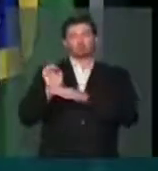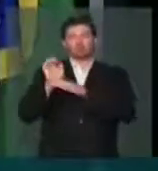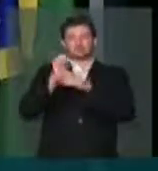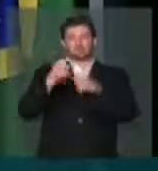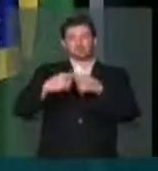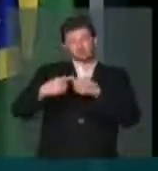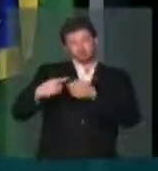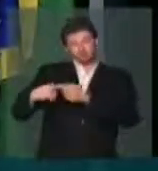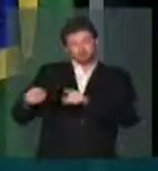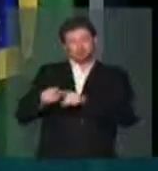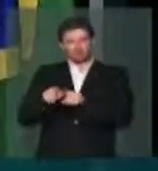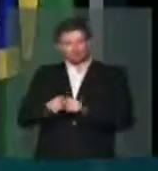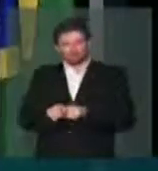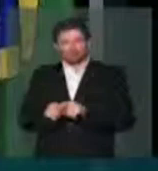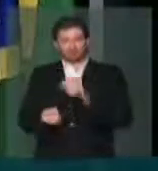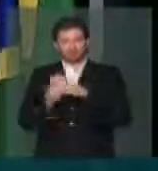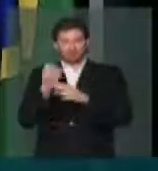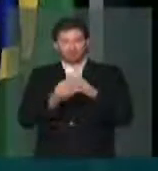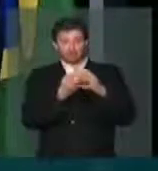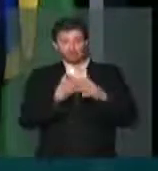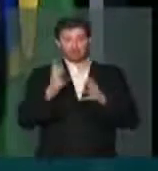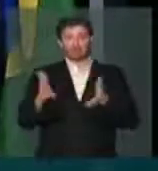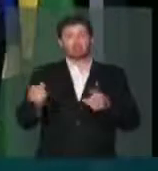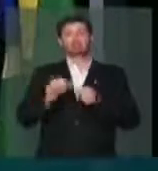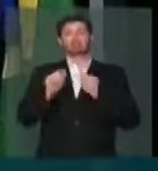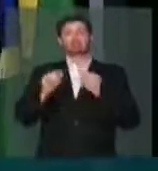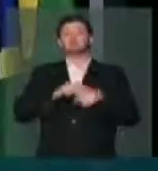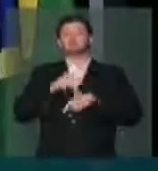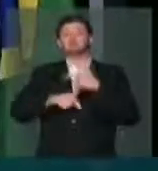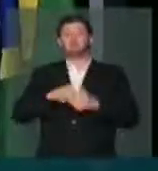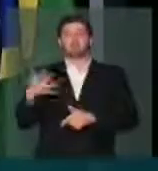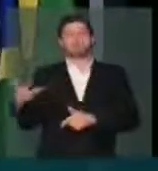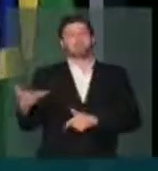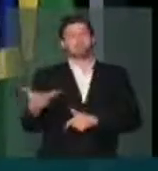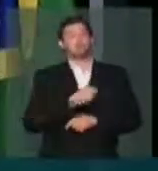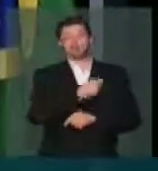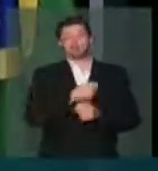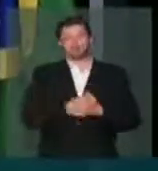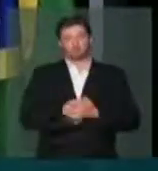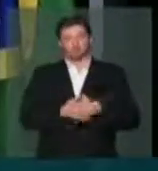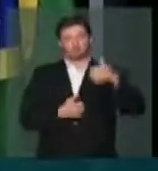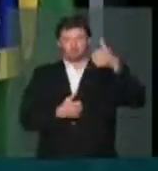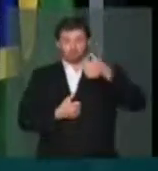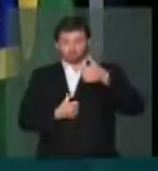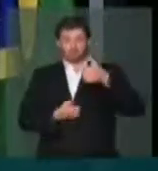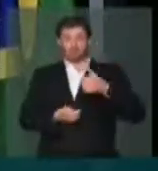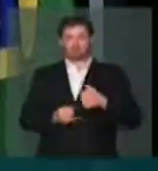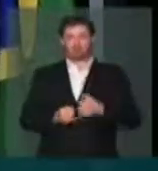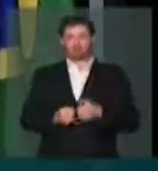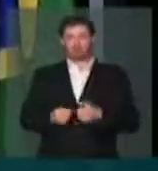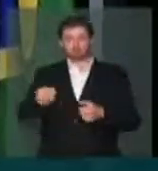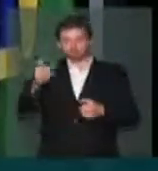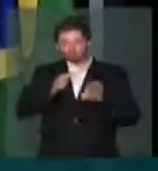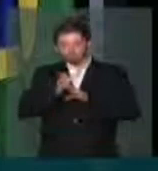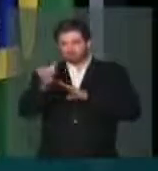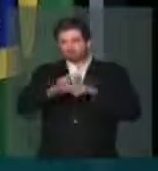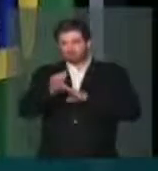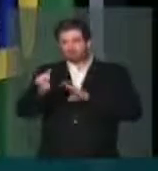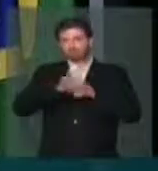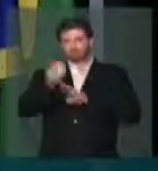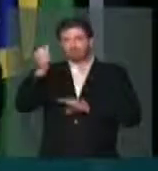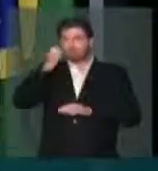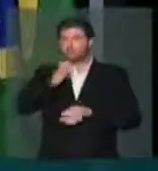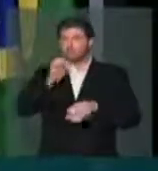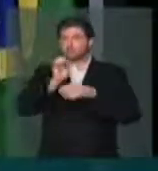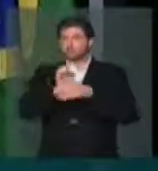municipais já formadas, estão fazendo um trabalho maravilhoso. Primeiro, presidente, de conscientização das